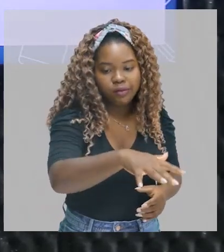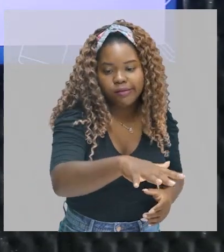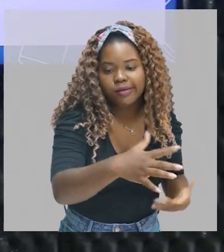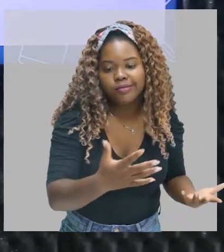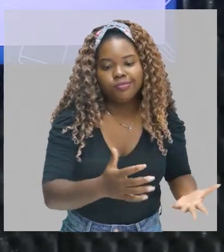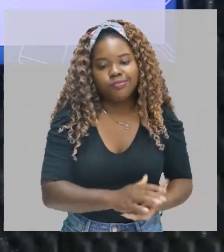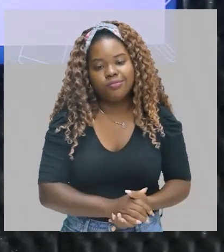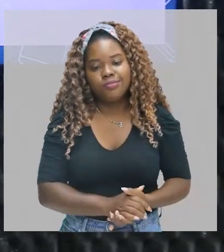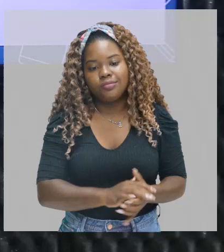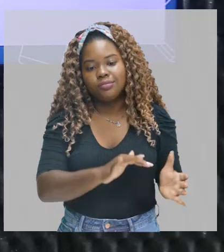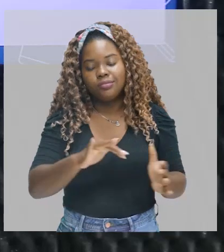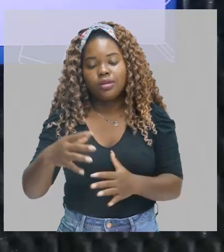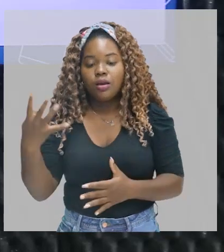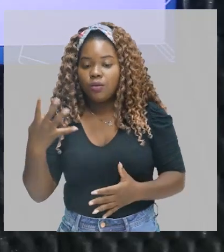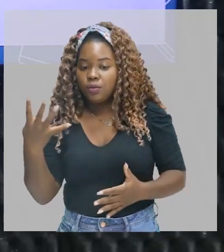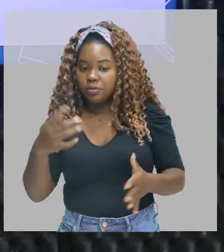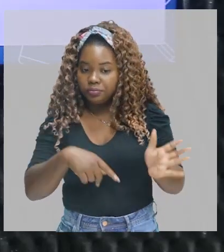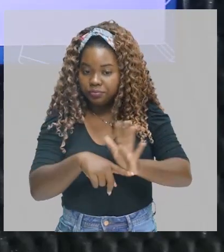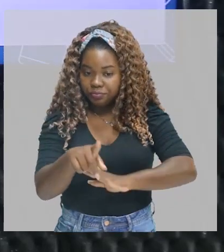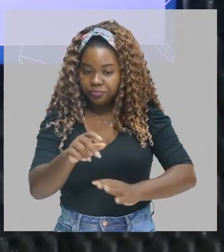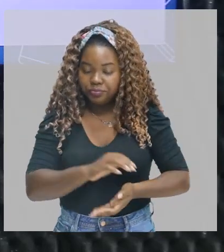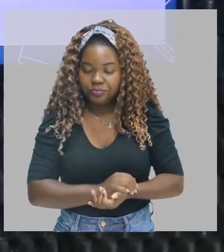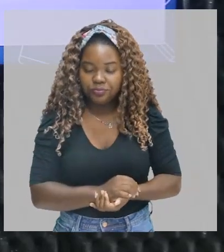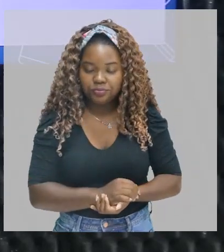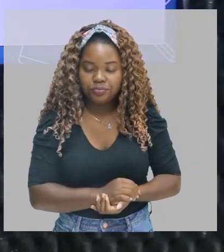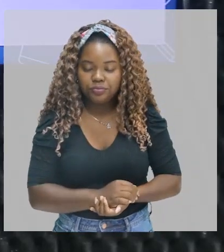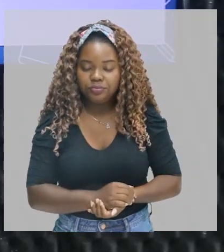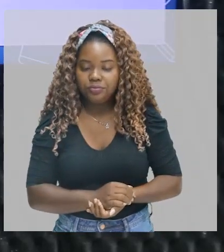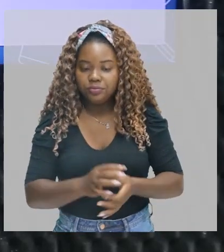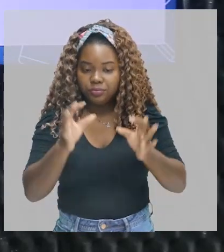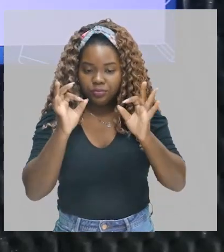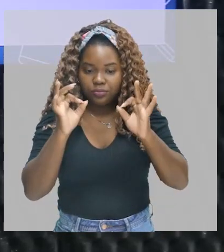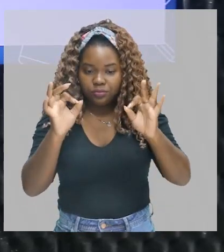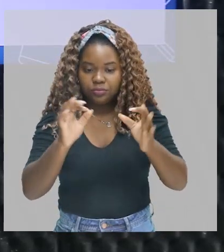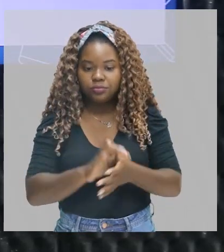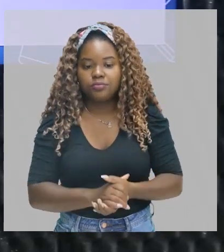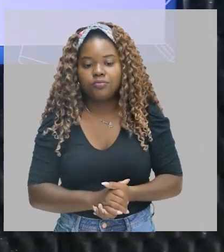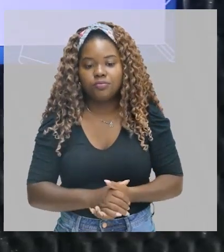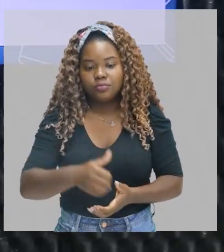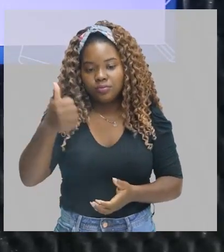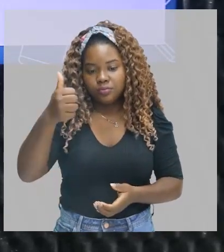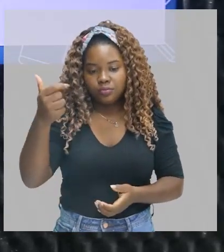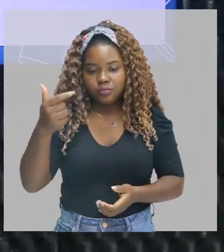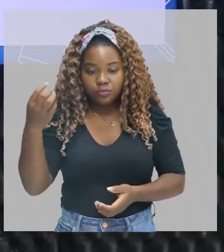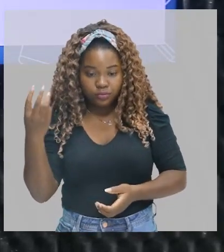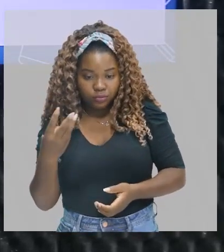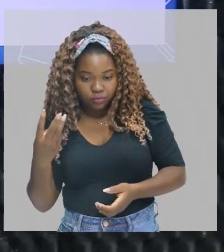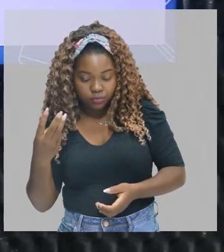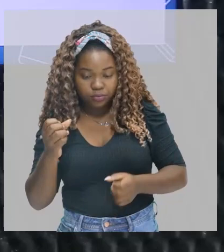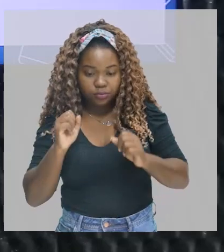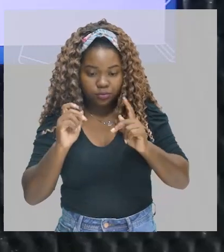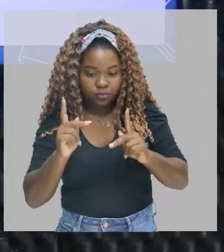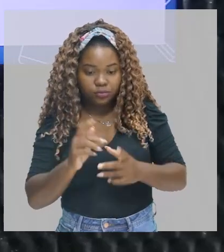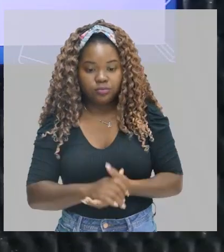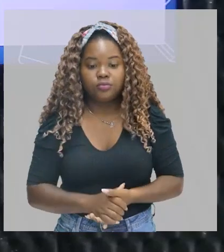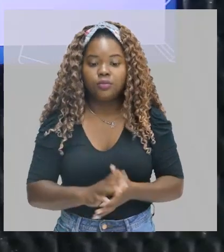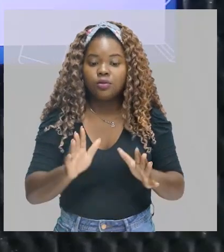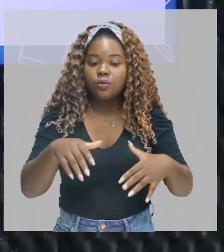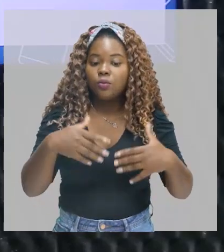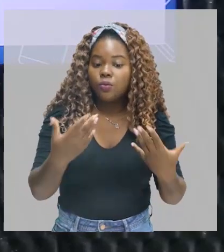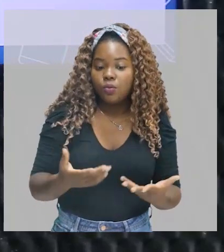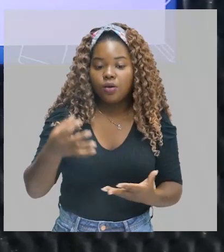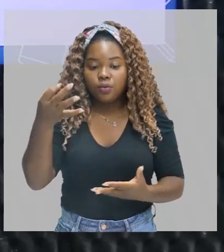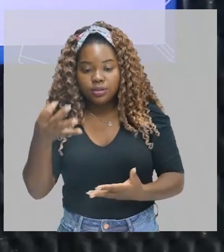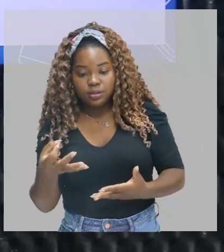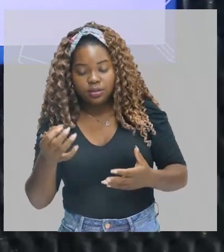para mais uma questão. Agora você tem que prestar atenção aqui nas assertivas, nas coisas que estão sendo afirmadas para ver o que é